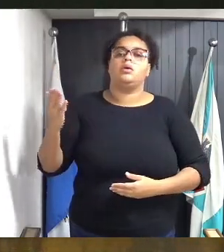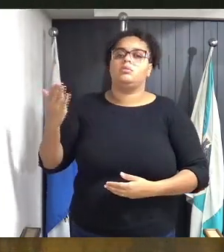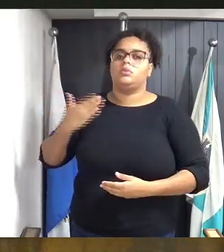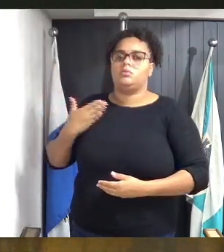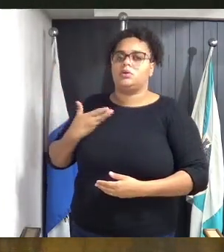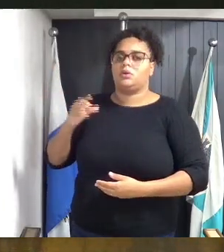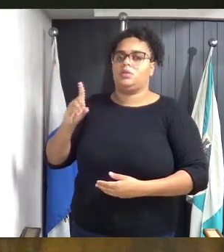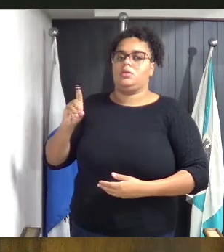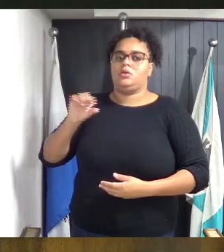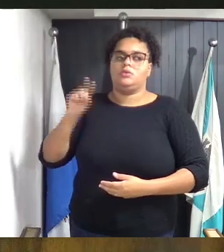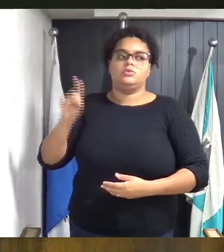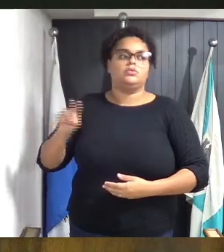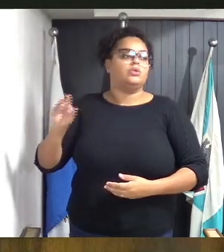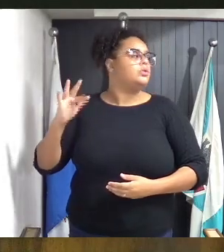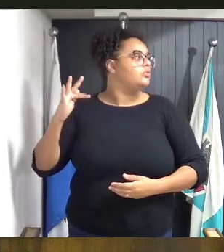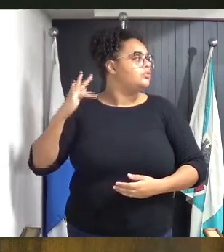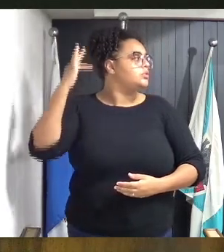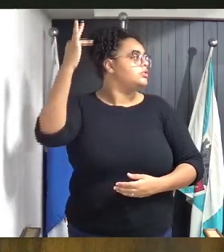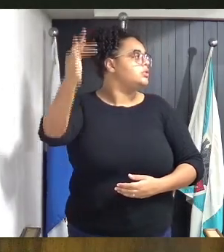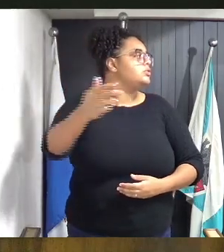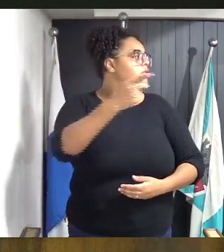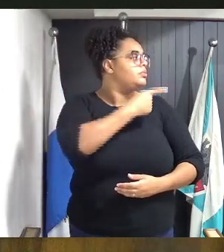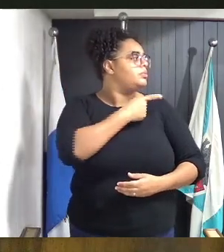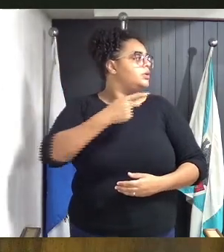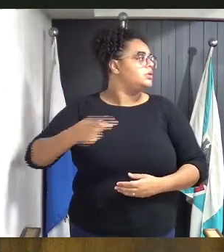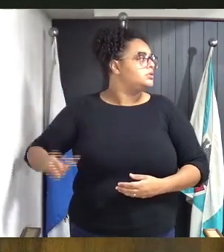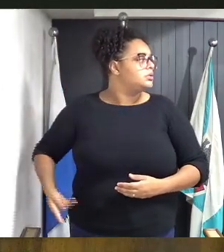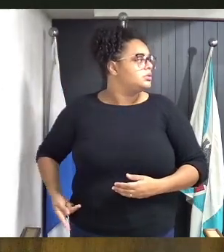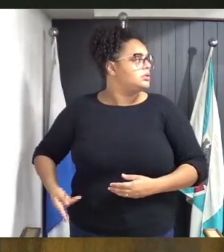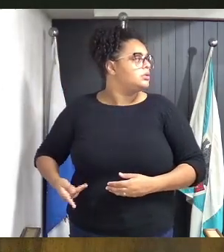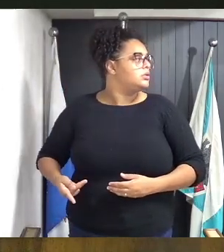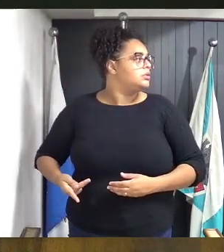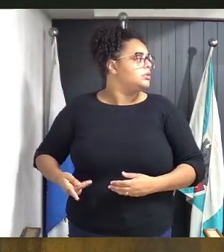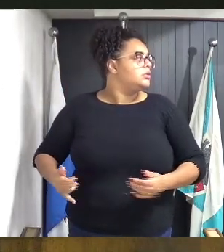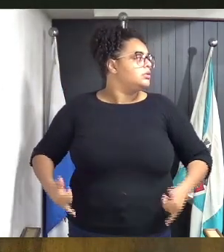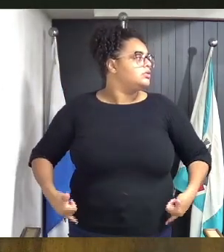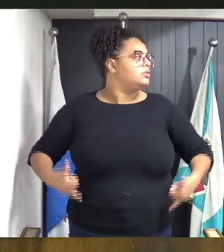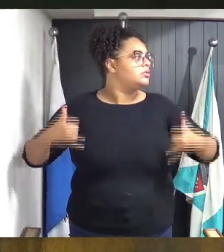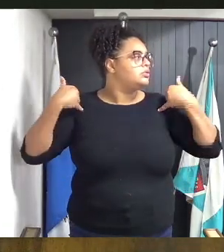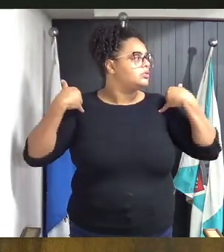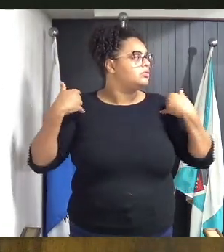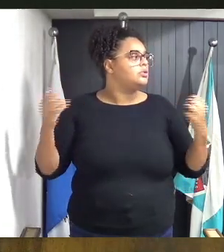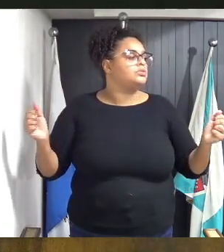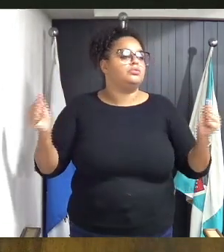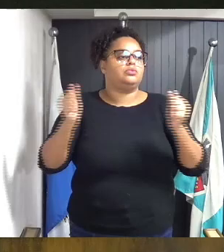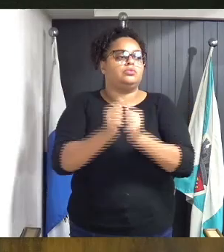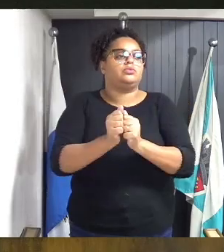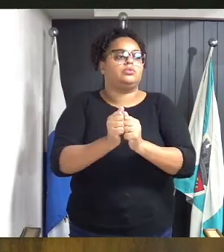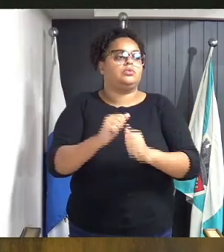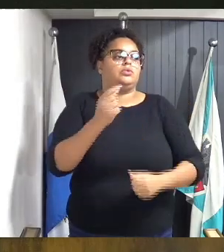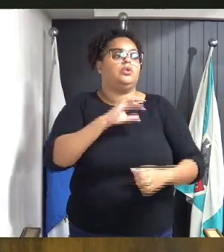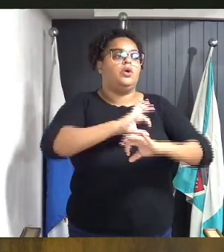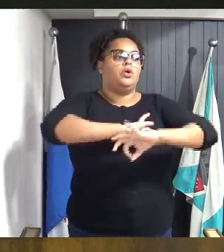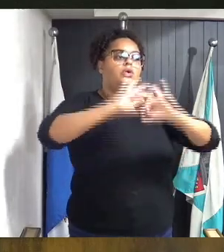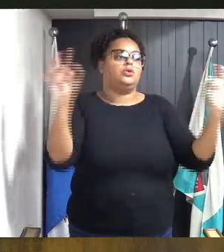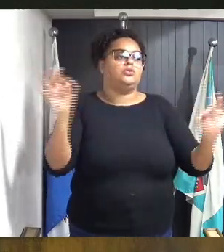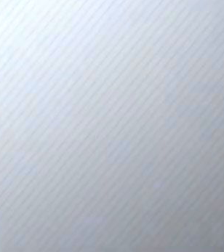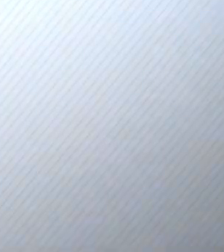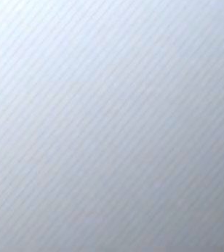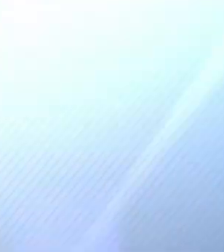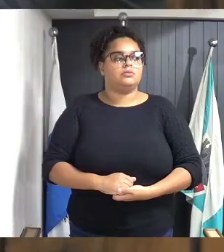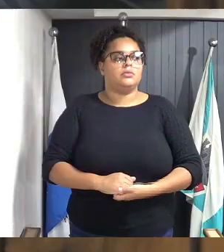Oliveira, o nosso futuro presidente dessa casa, que será uma honra tê-lo aqui conosco. Ótimo dia, bom dia.